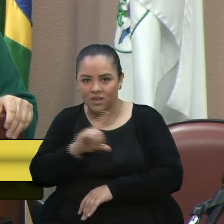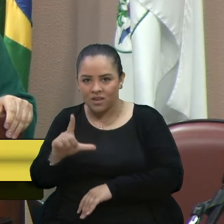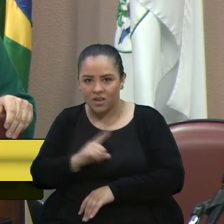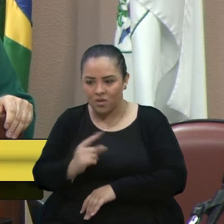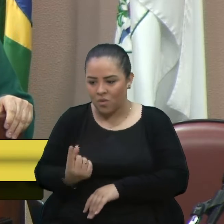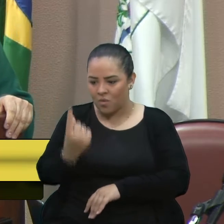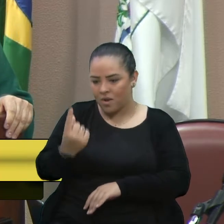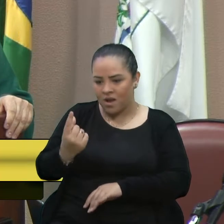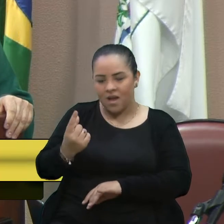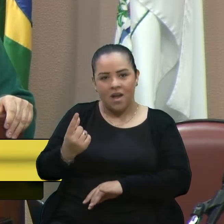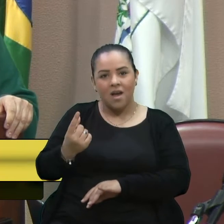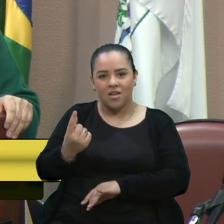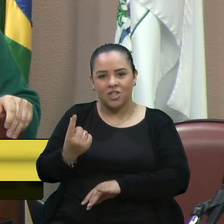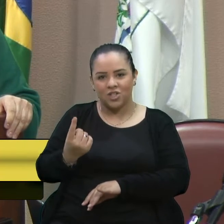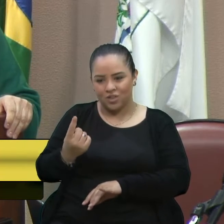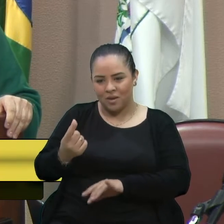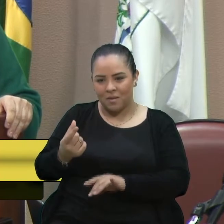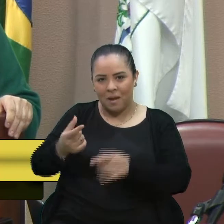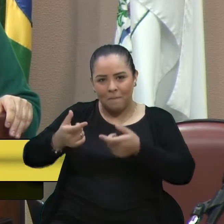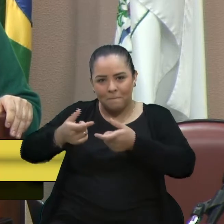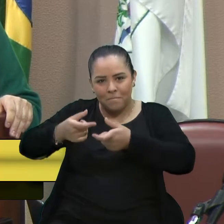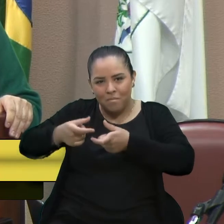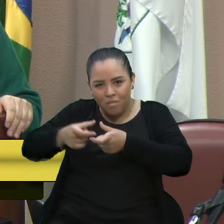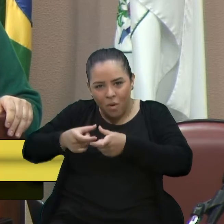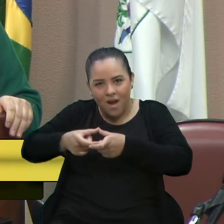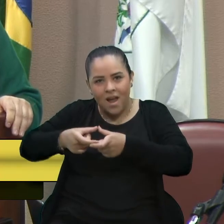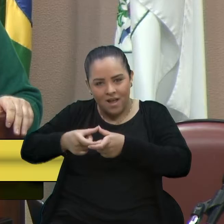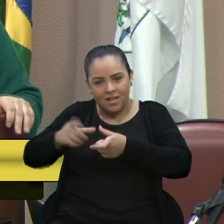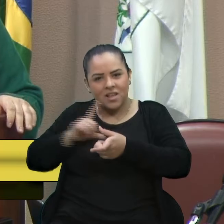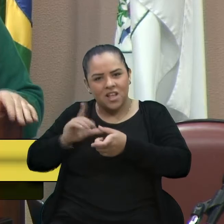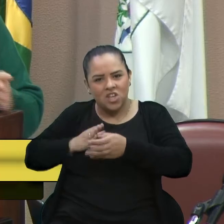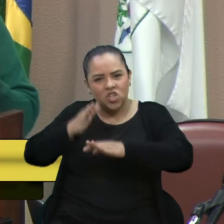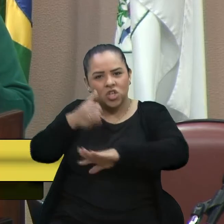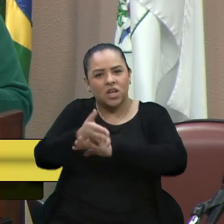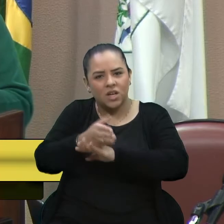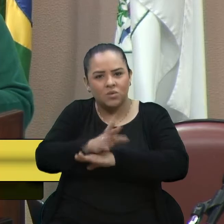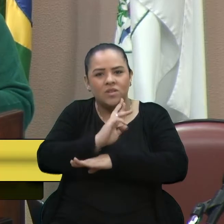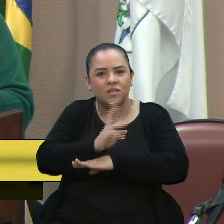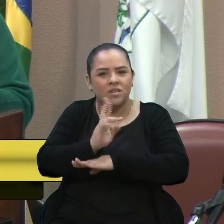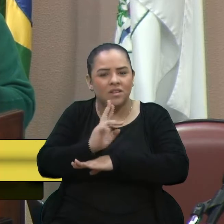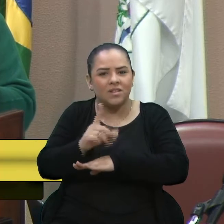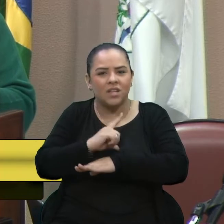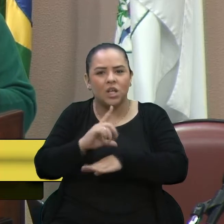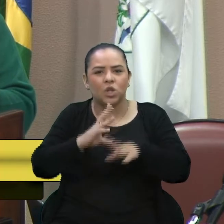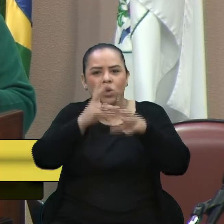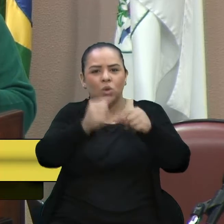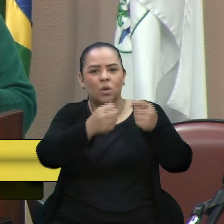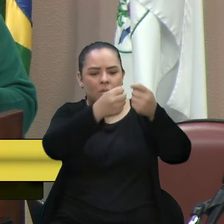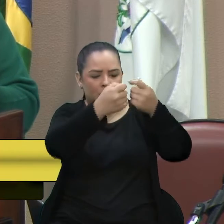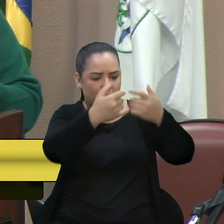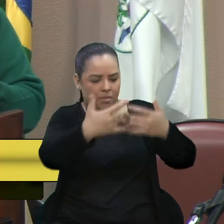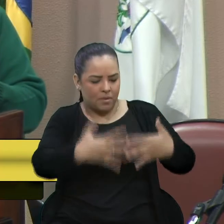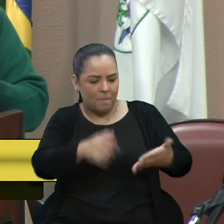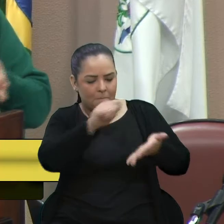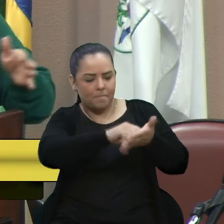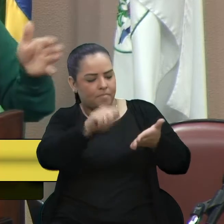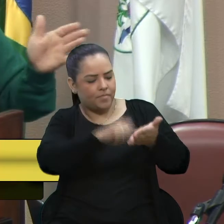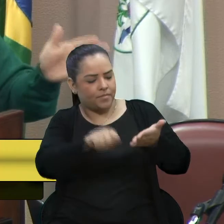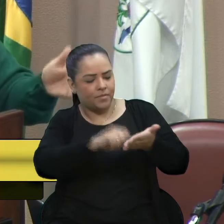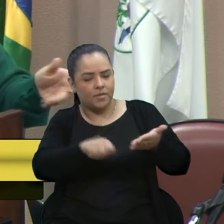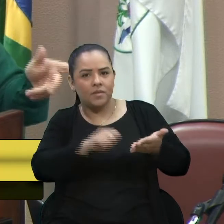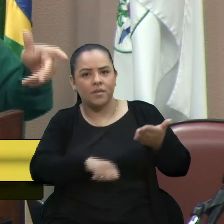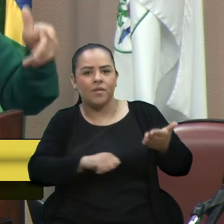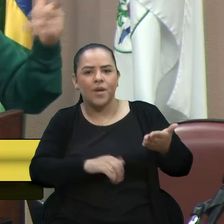e chega lá no restaurante popular, tem todo um cadastro, um preenchimento. Ah,